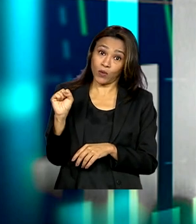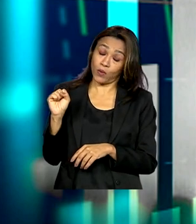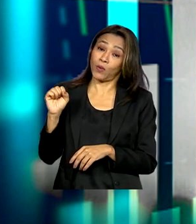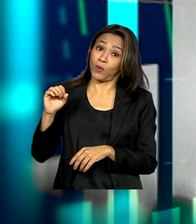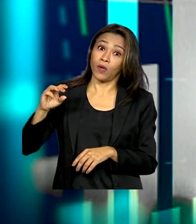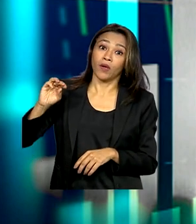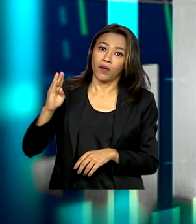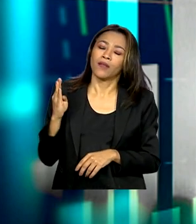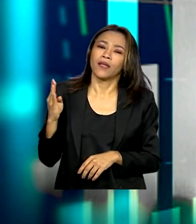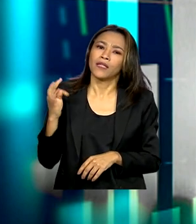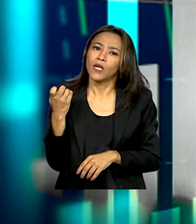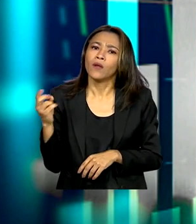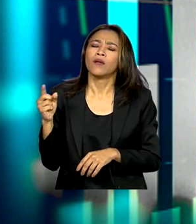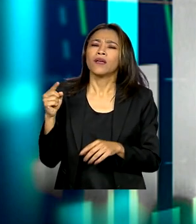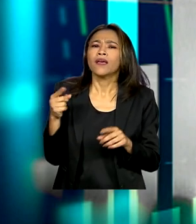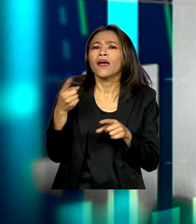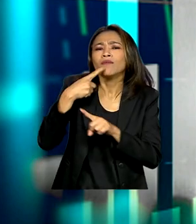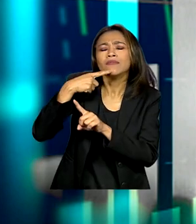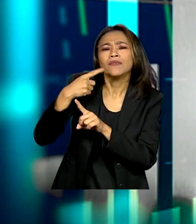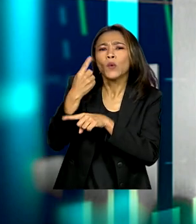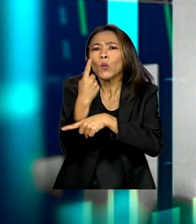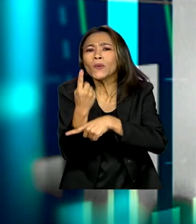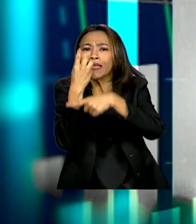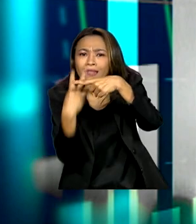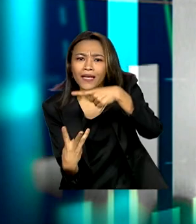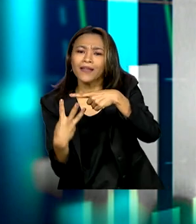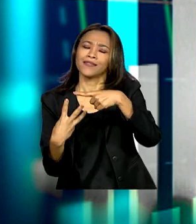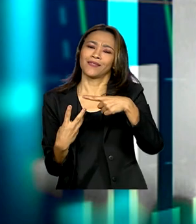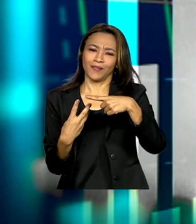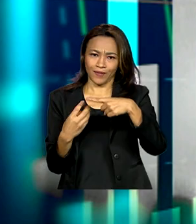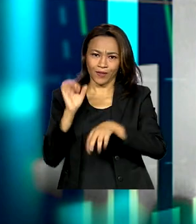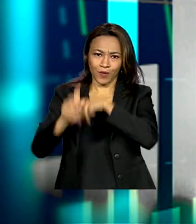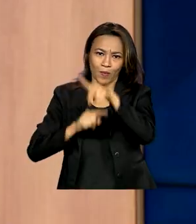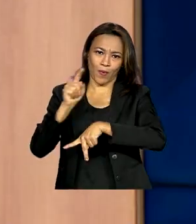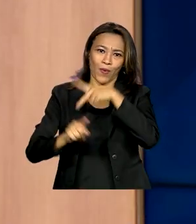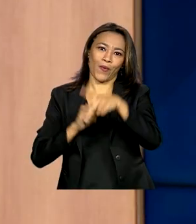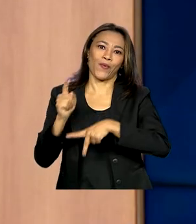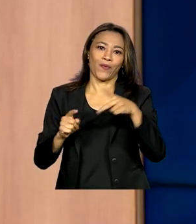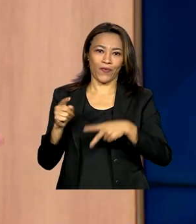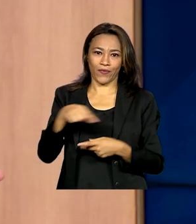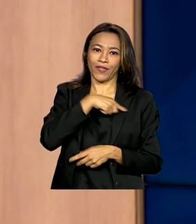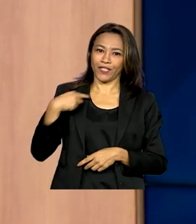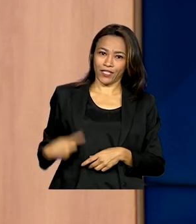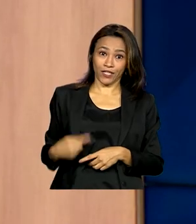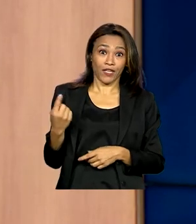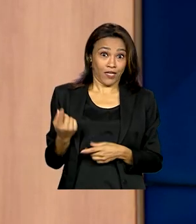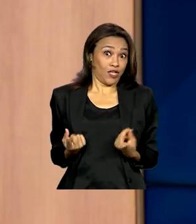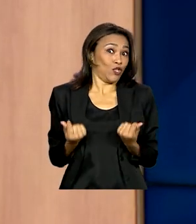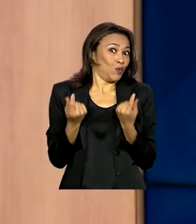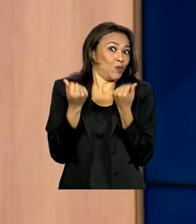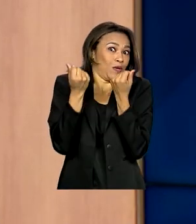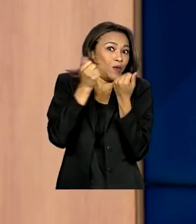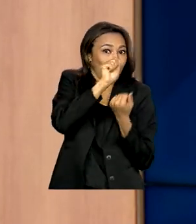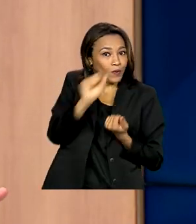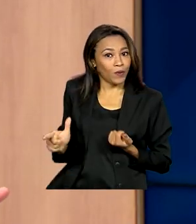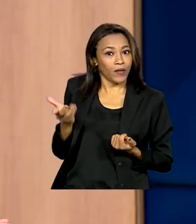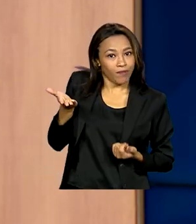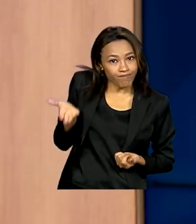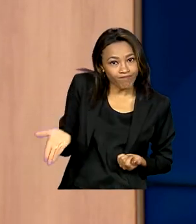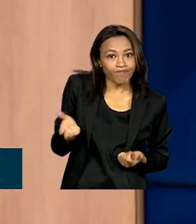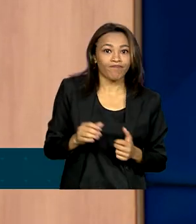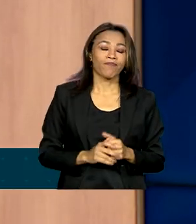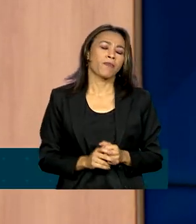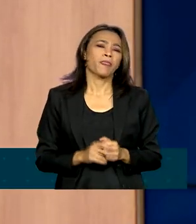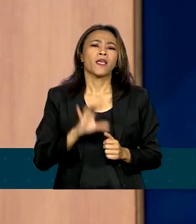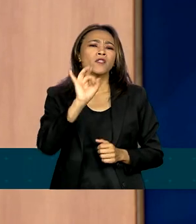uma população que é um terço da população chinesa, muito embora com um poder aquisitivo muito superior a ela. Só para